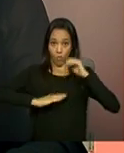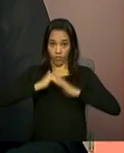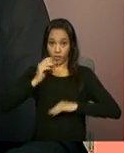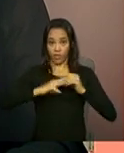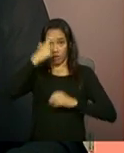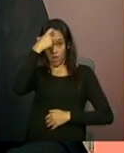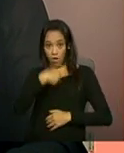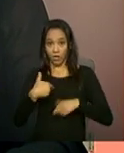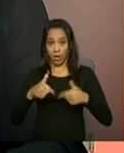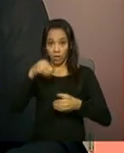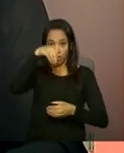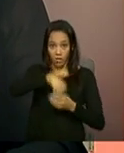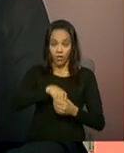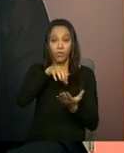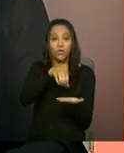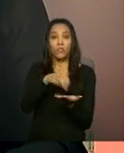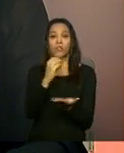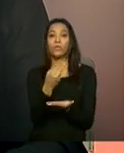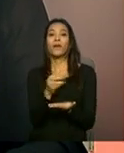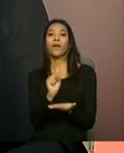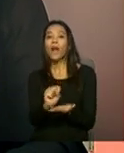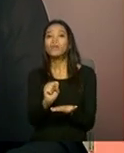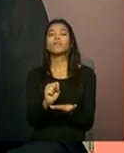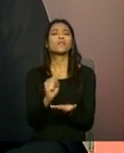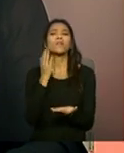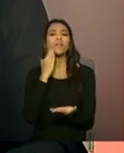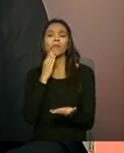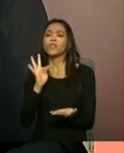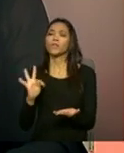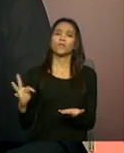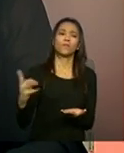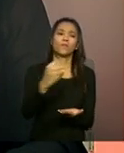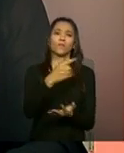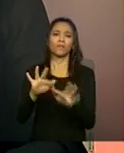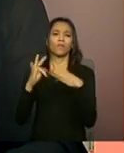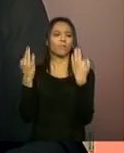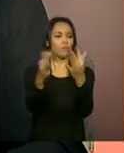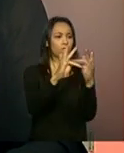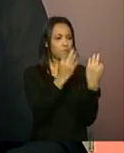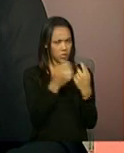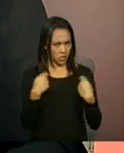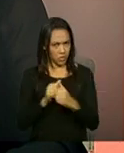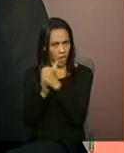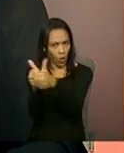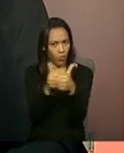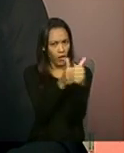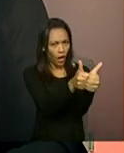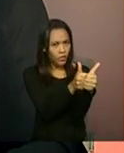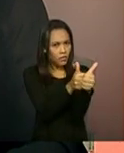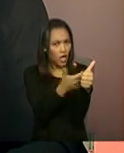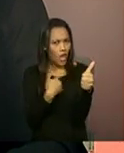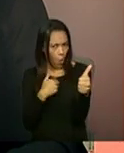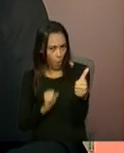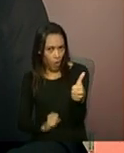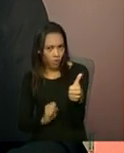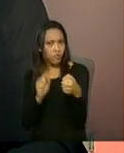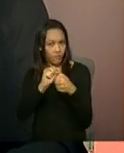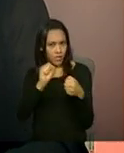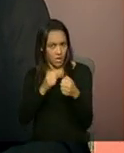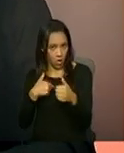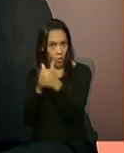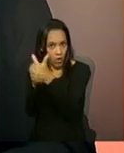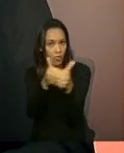CRAS. Quero saber, todas as famílias da área de abrangência do CRAS precisam ser acompanhadas? Eu posso realizar o